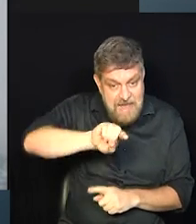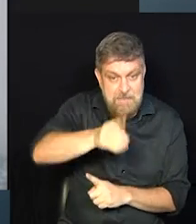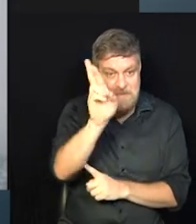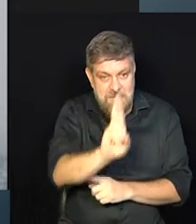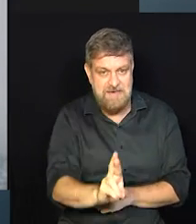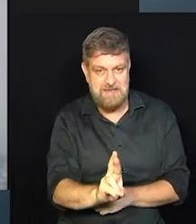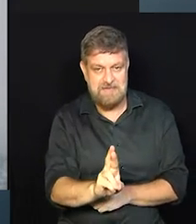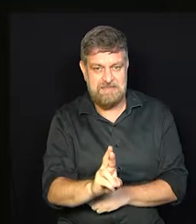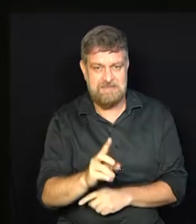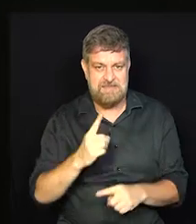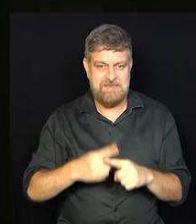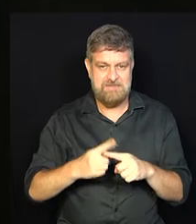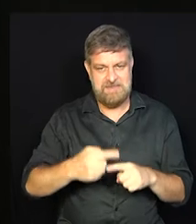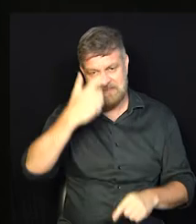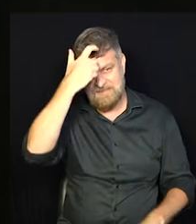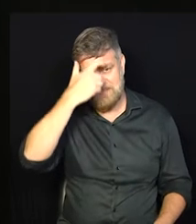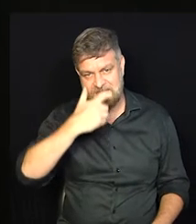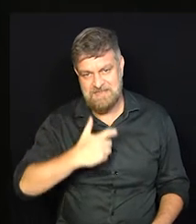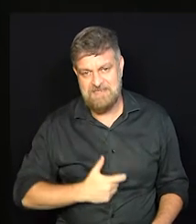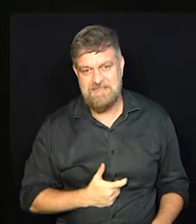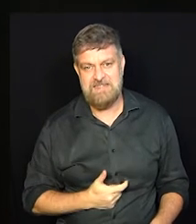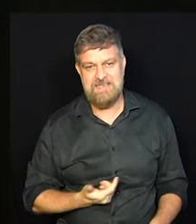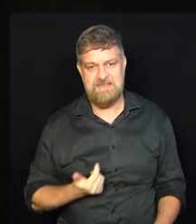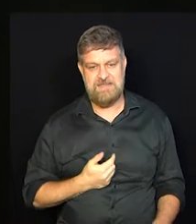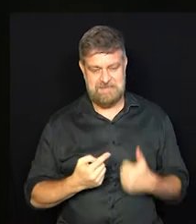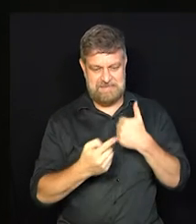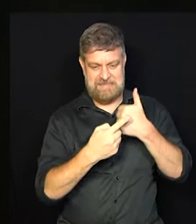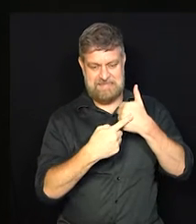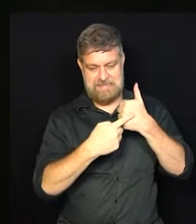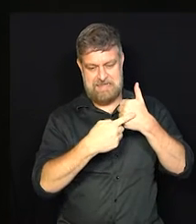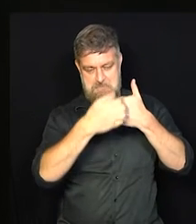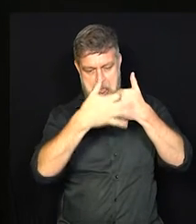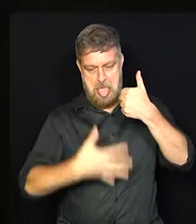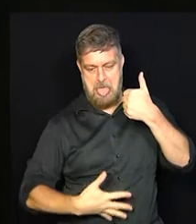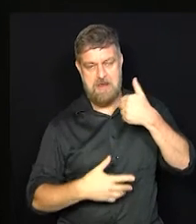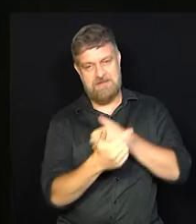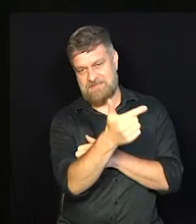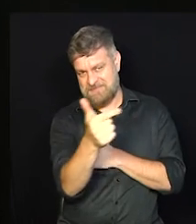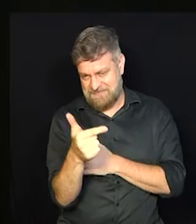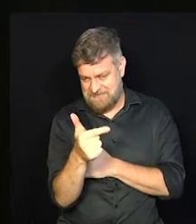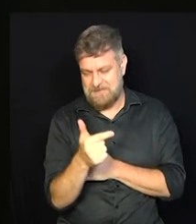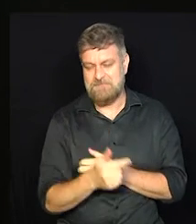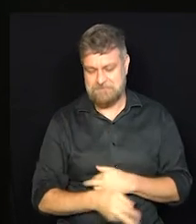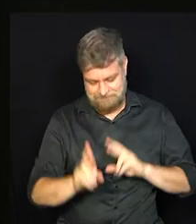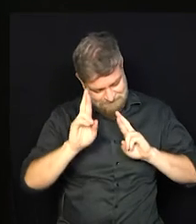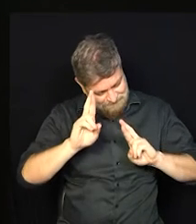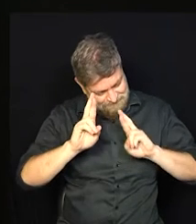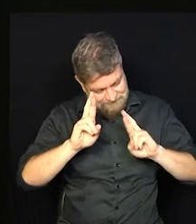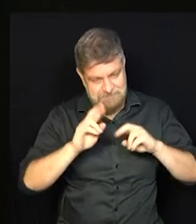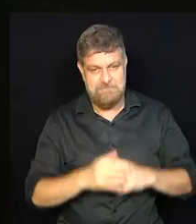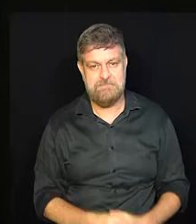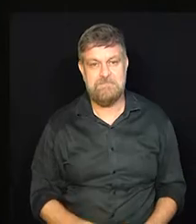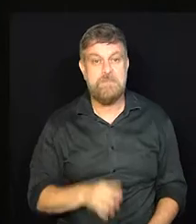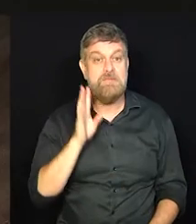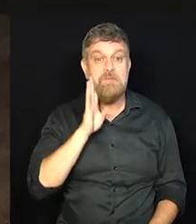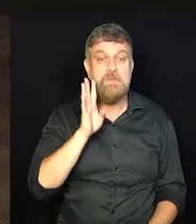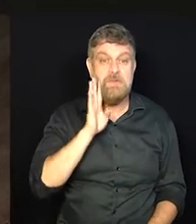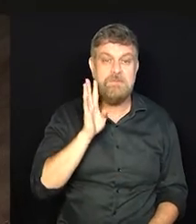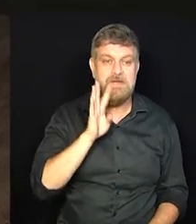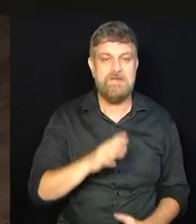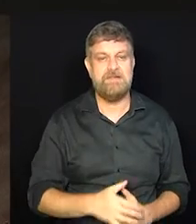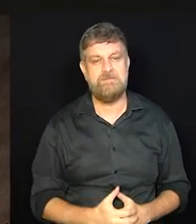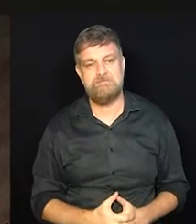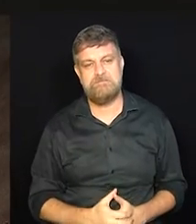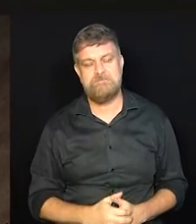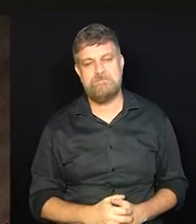sabe? É assim, é porque eu sou mais, né? Não tenho tantos seguidores assim. Um dia eu chego lá. Mas é bem legal, é um